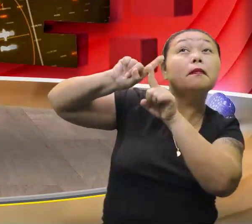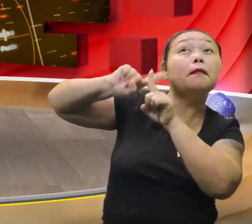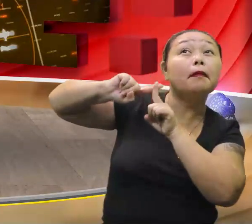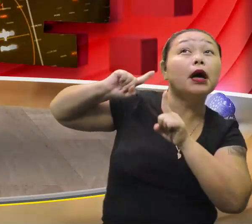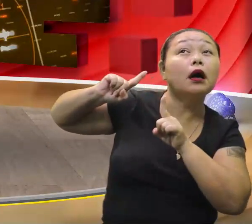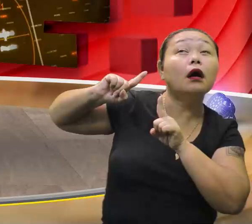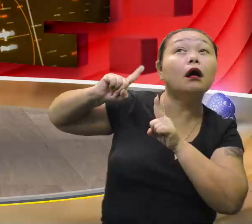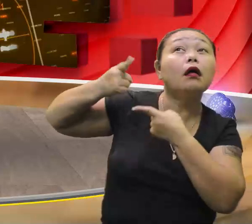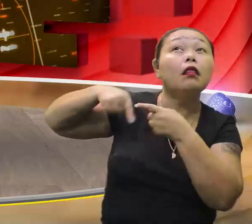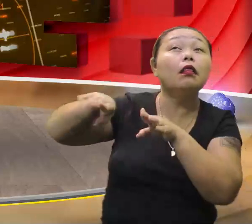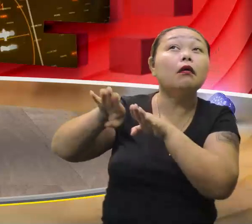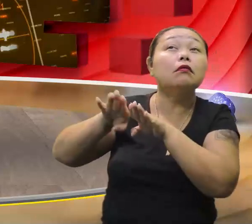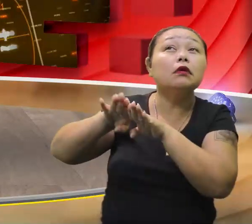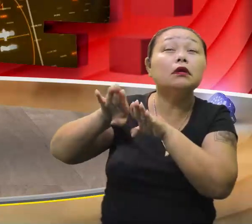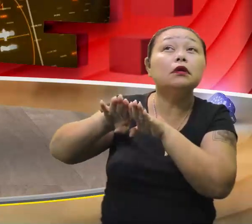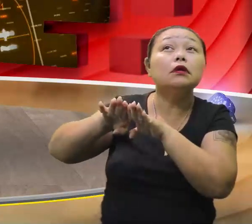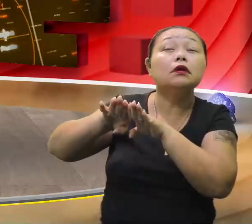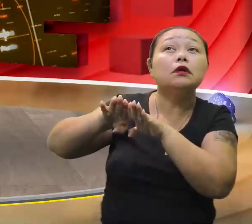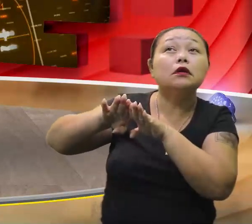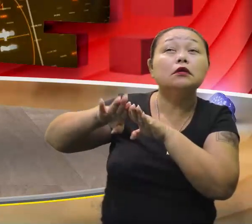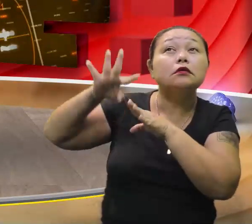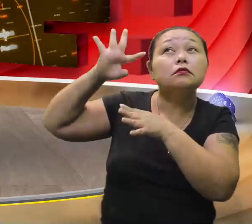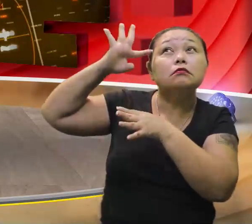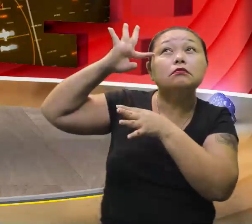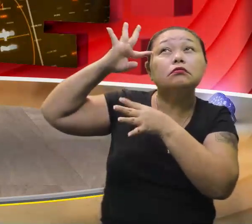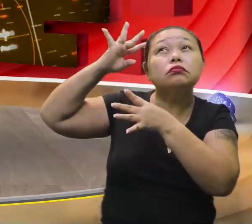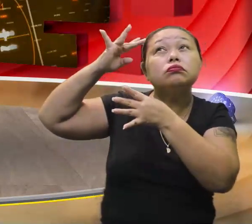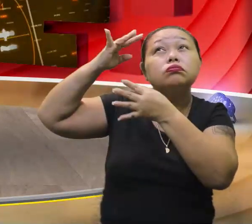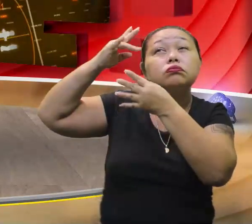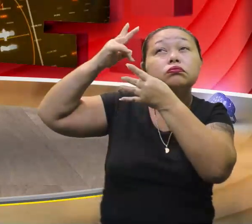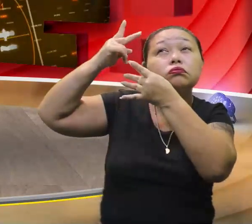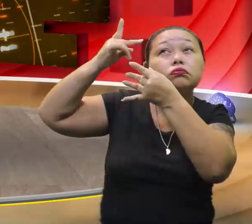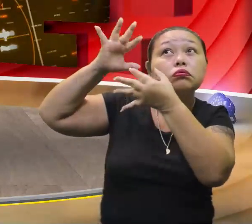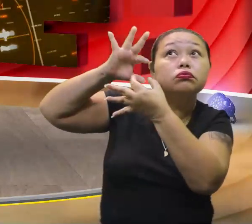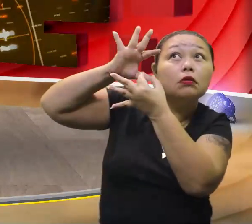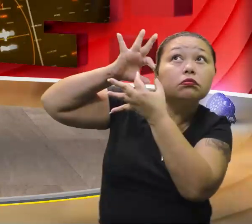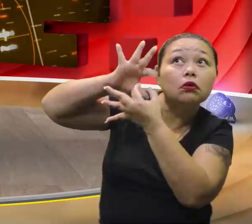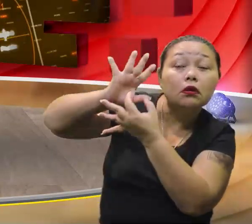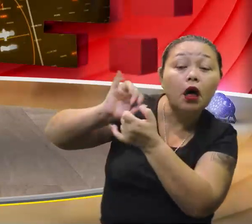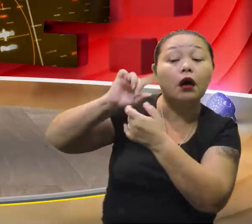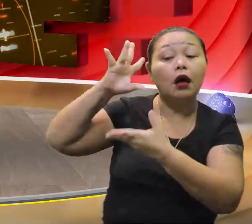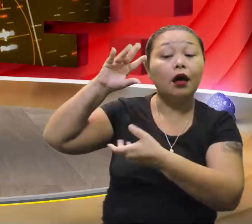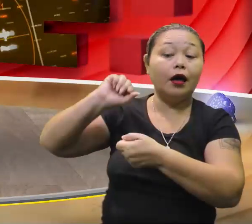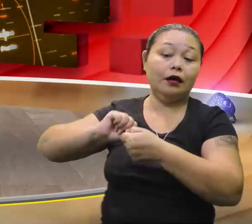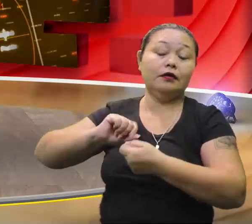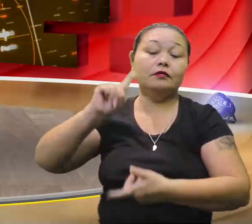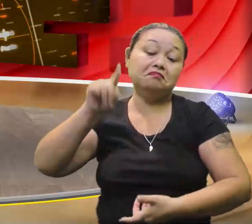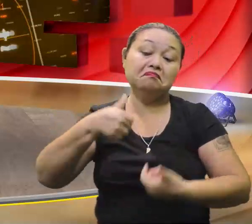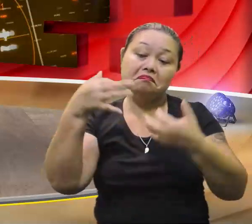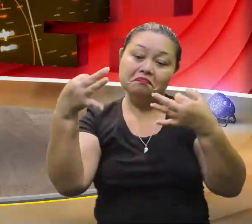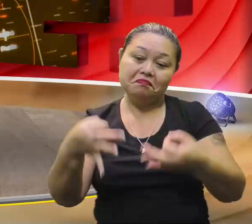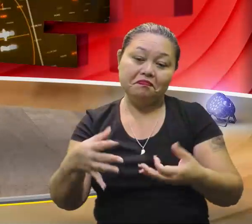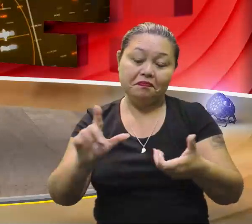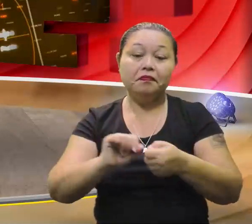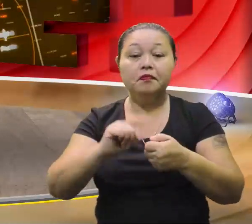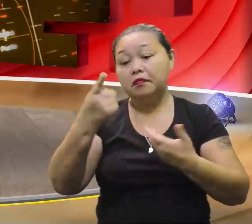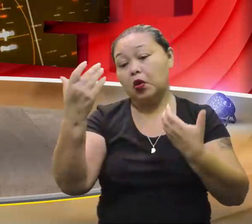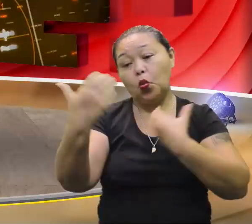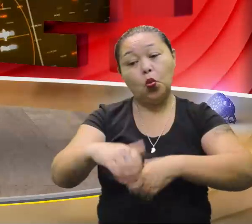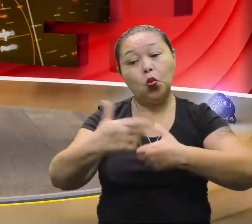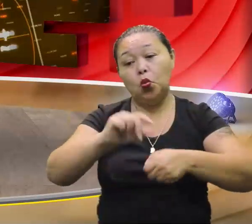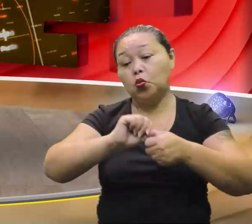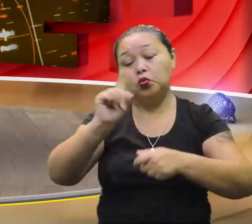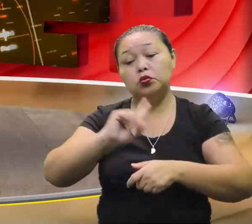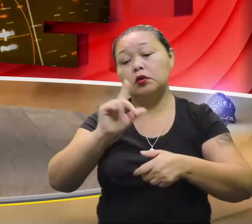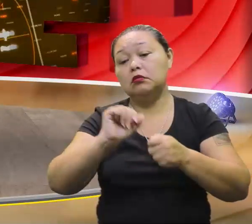Mas também desenvolve o raciocínio lógico. Se você consegue fazer assim, perfeito. O concurso não vai te